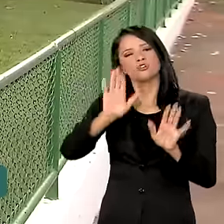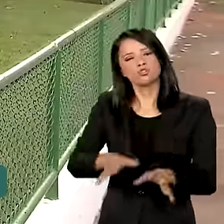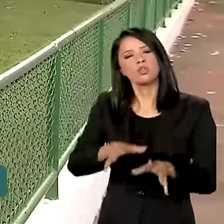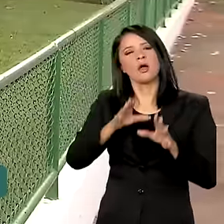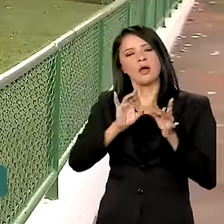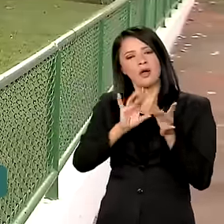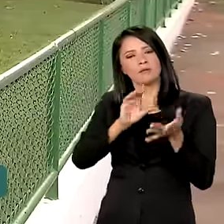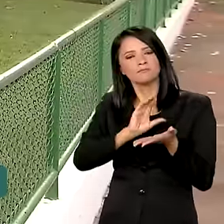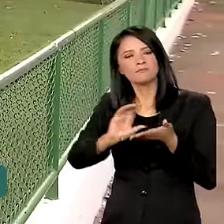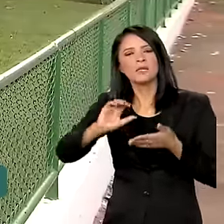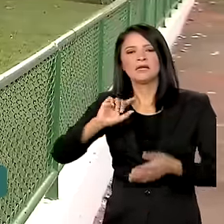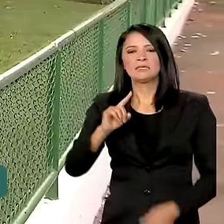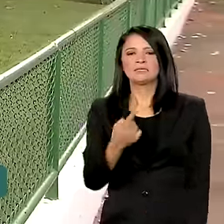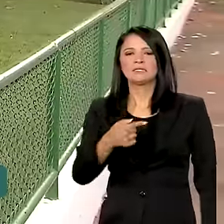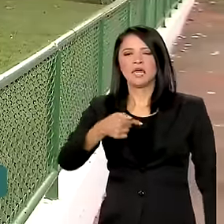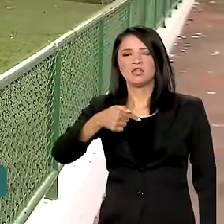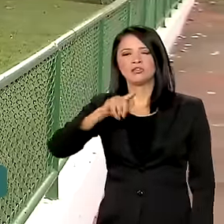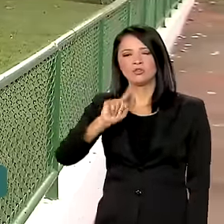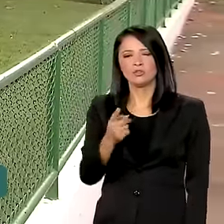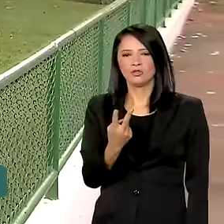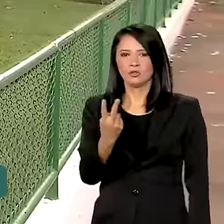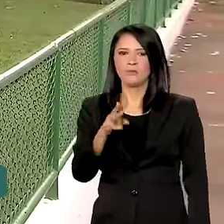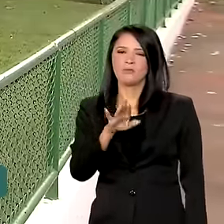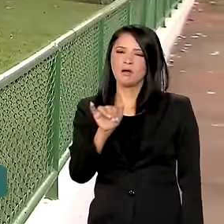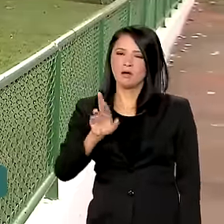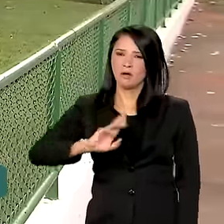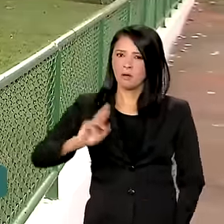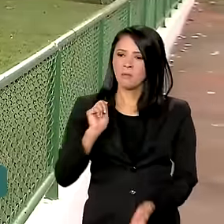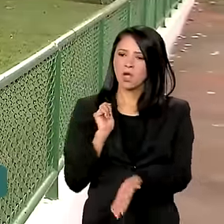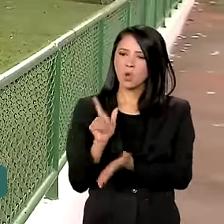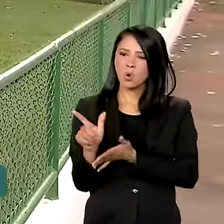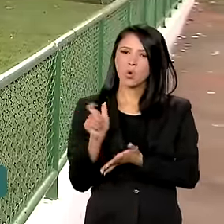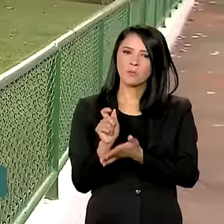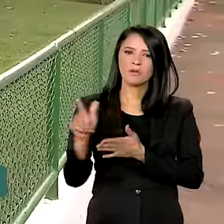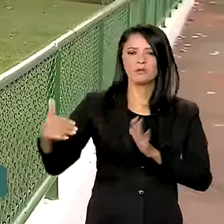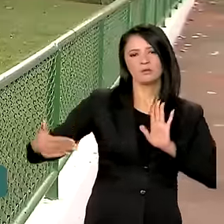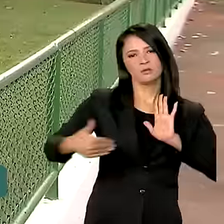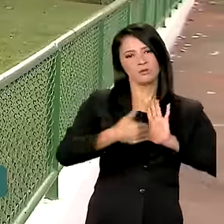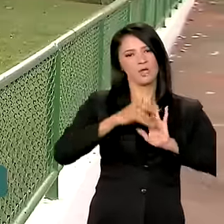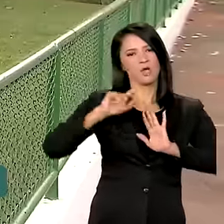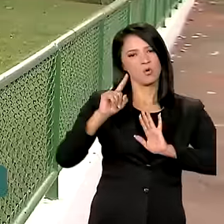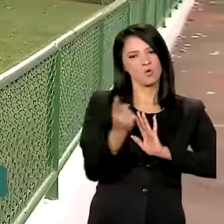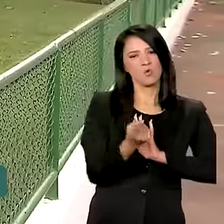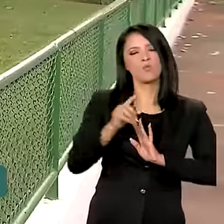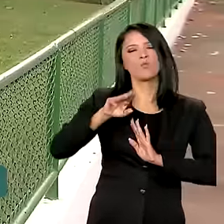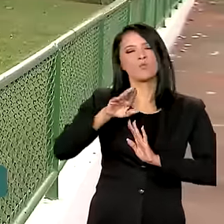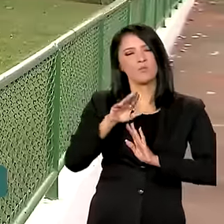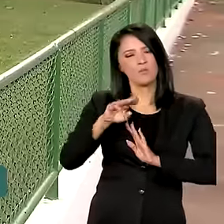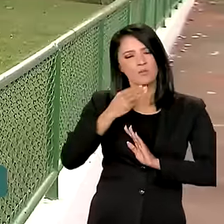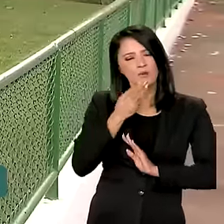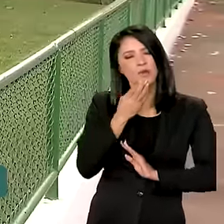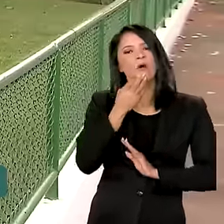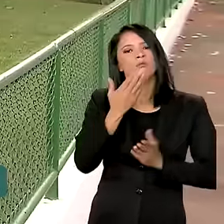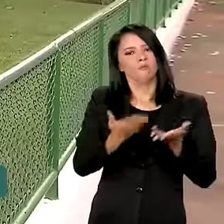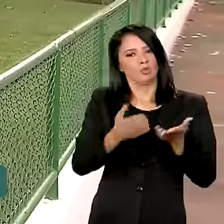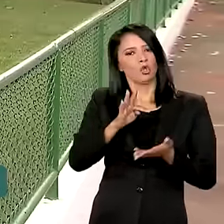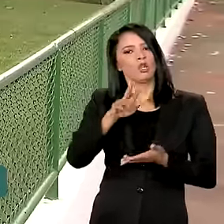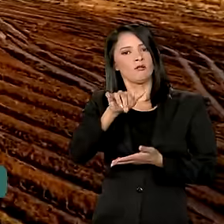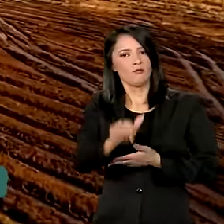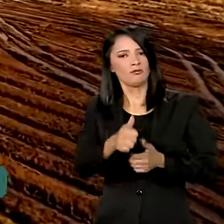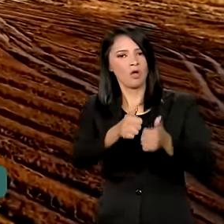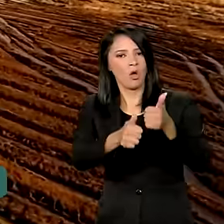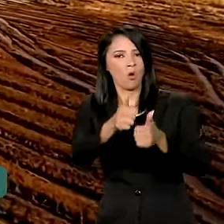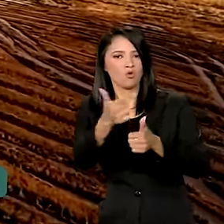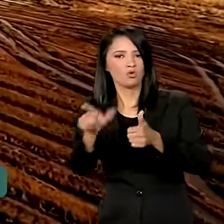liberados 7,2 bilhões de reais para a compra de até 1 milhão de toneladas de arroz estrangeiro.